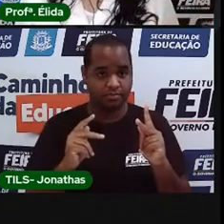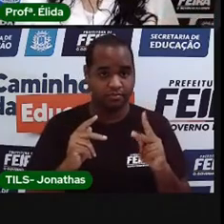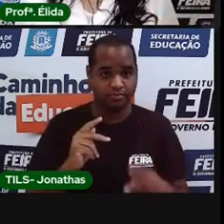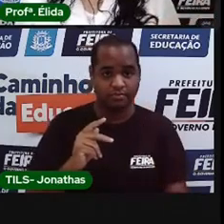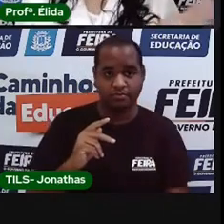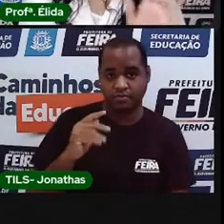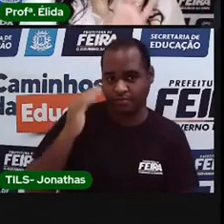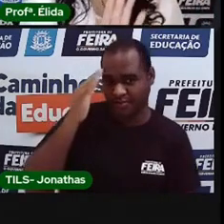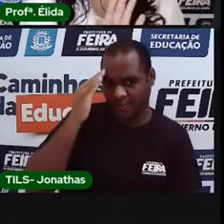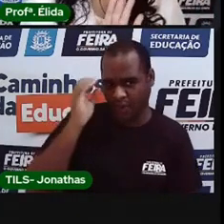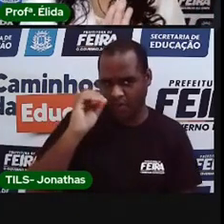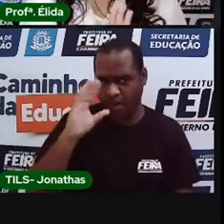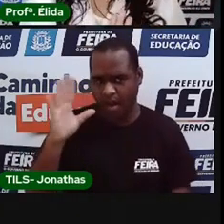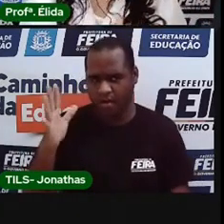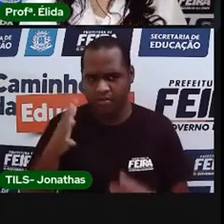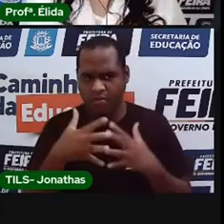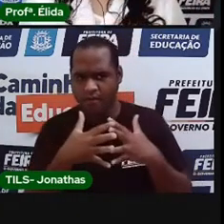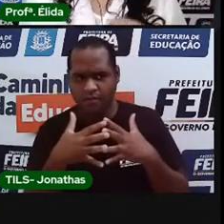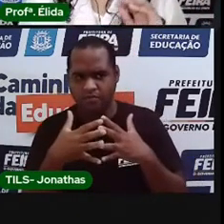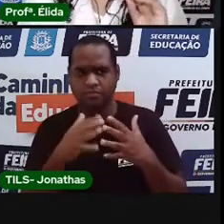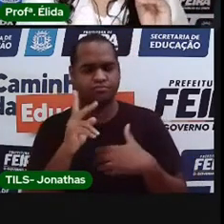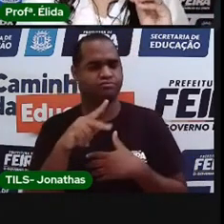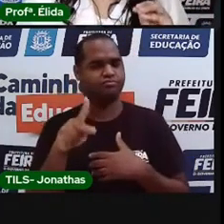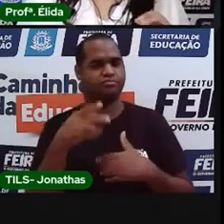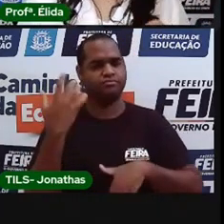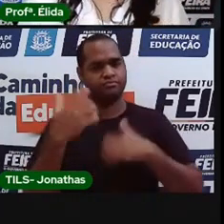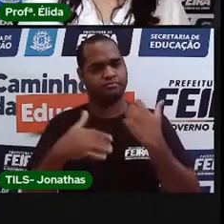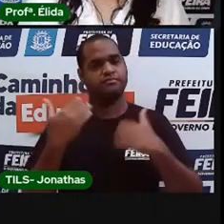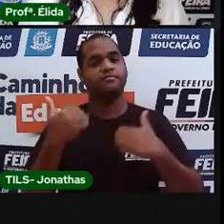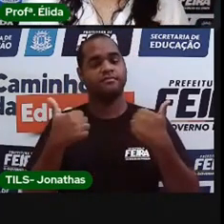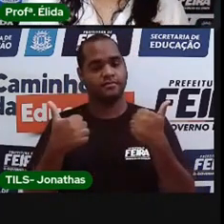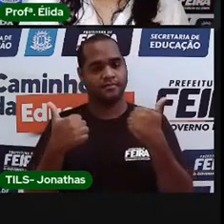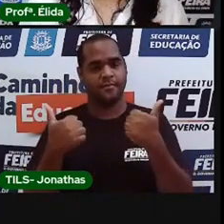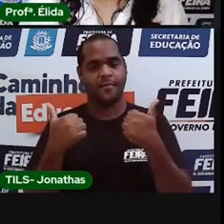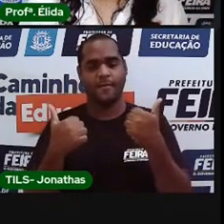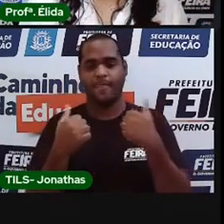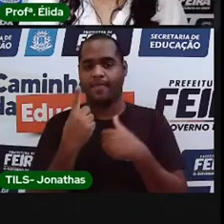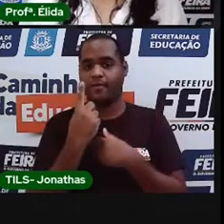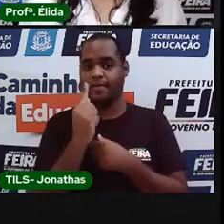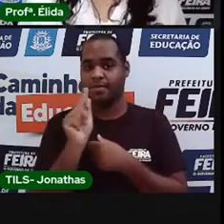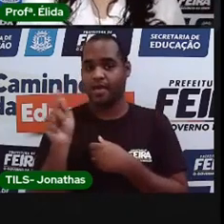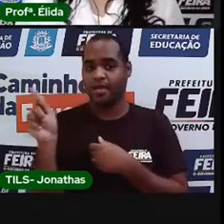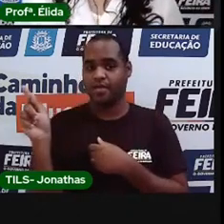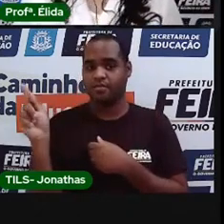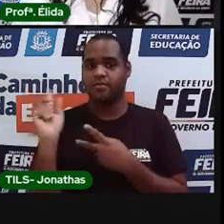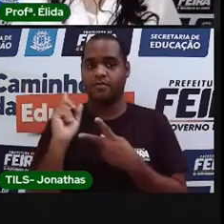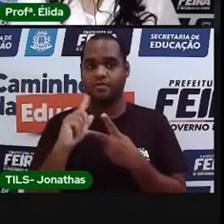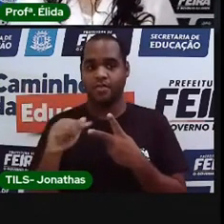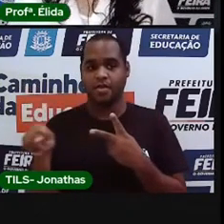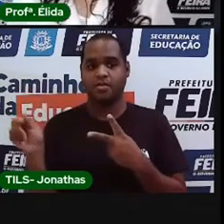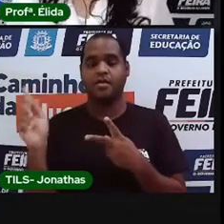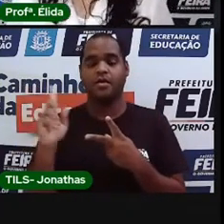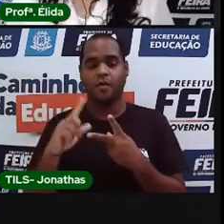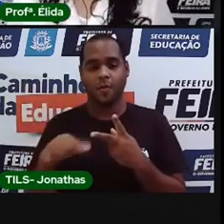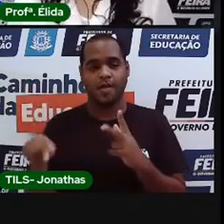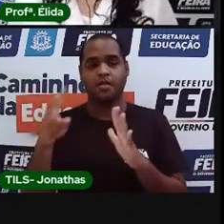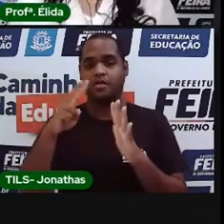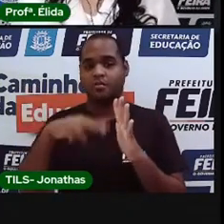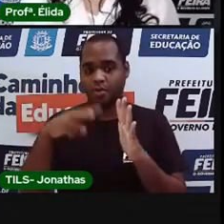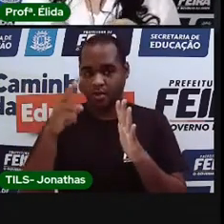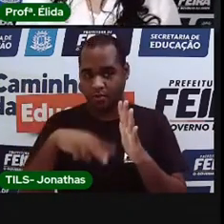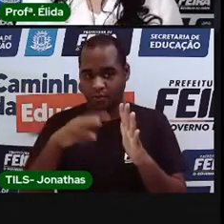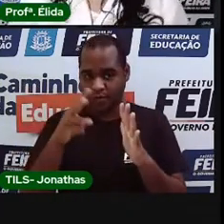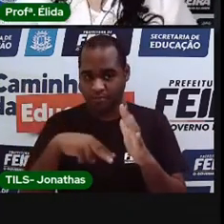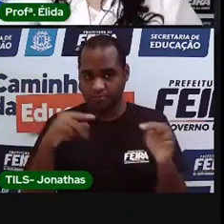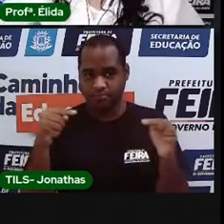Ficou confuso? A Pró vai explicar. Você vai, uma vez por semana, fazer uma leitura